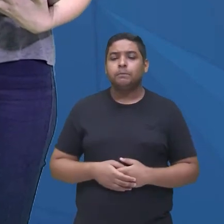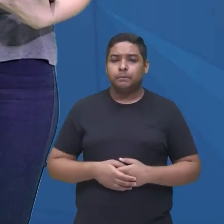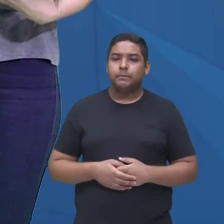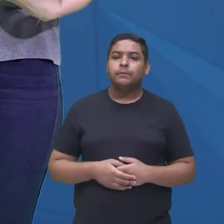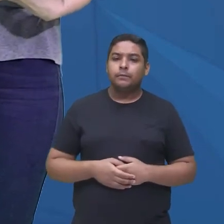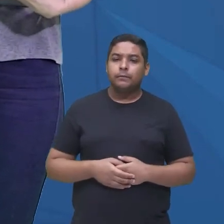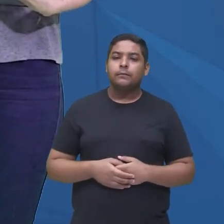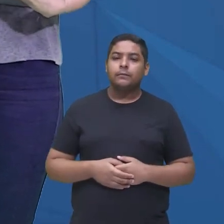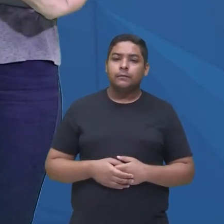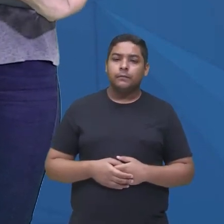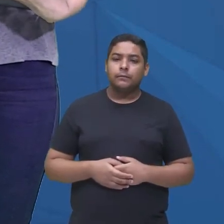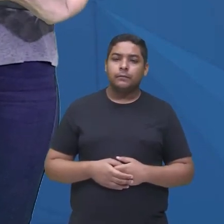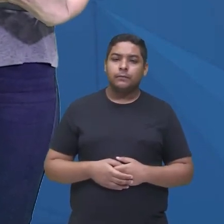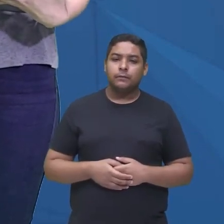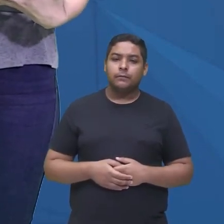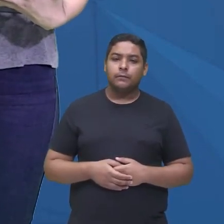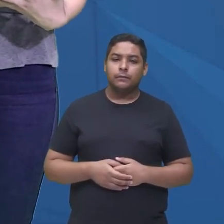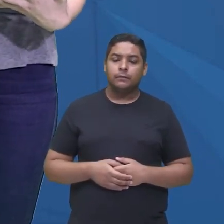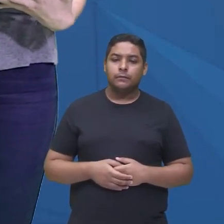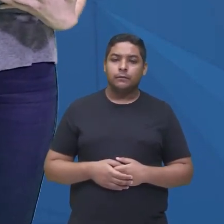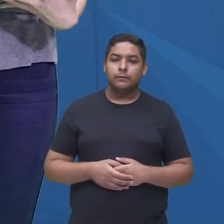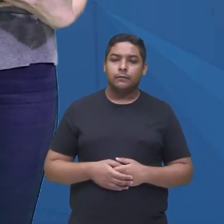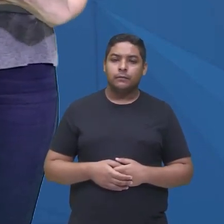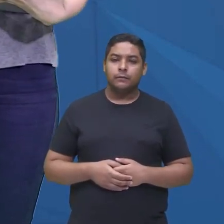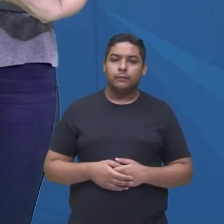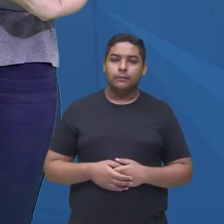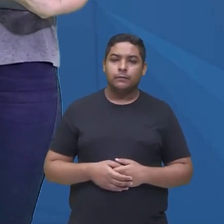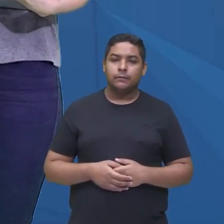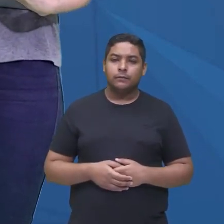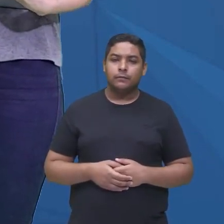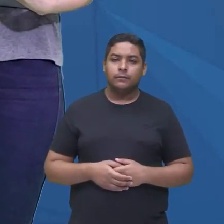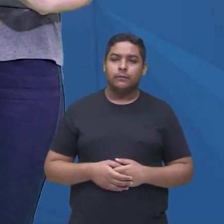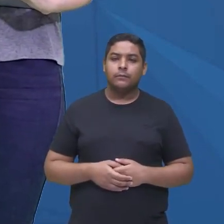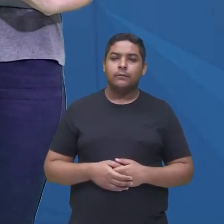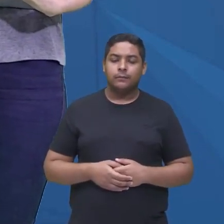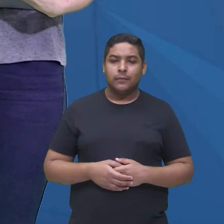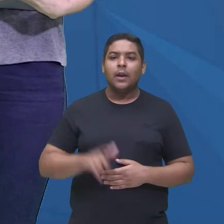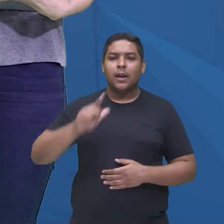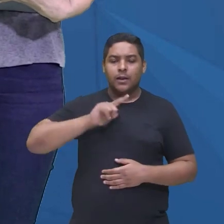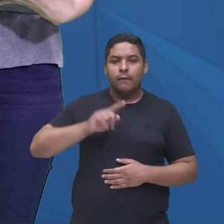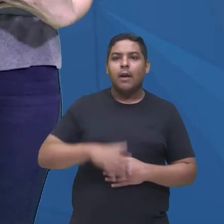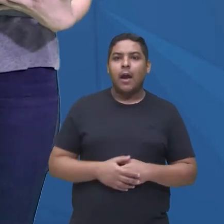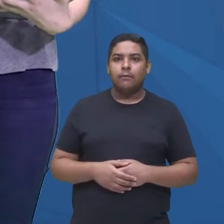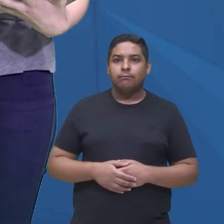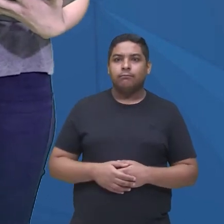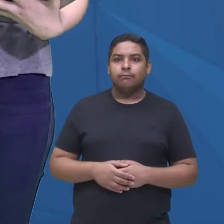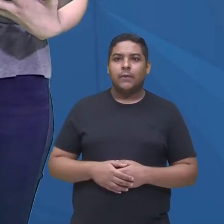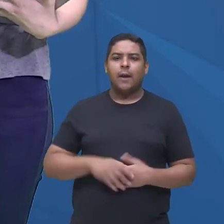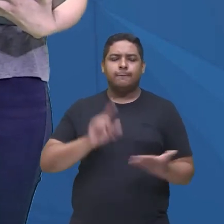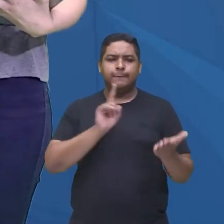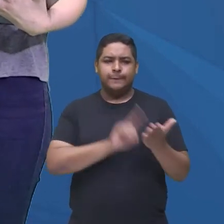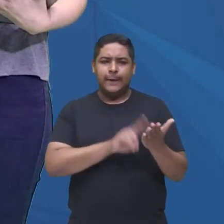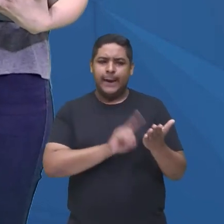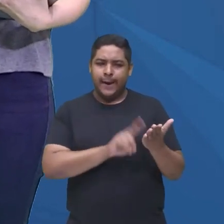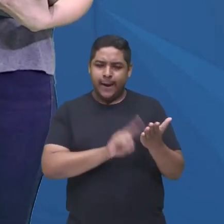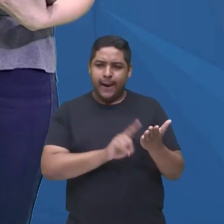Thorne, principal personagem da série, que traz ali o desejo, a vontade de se vingar, de todo mundo que fez mal a ela e a sua família,